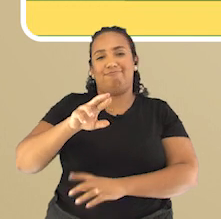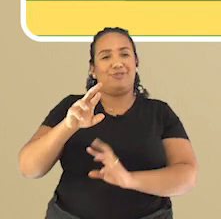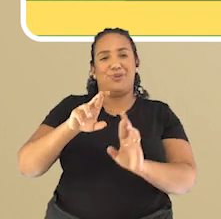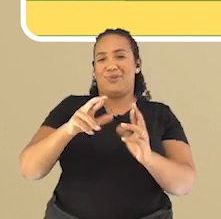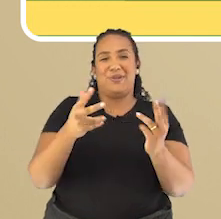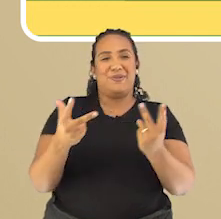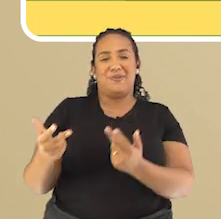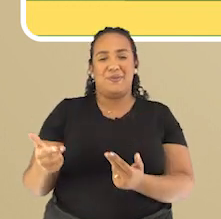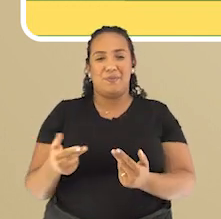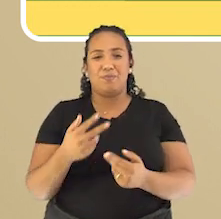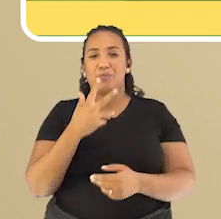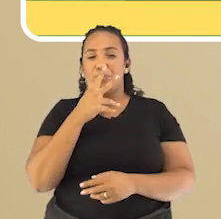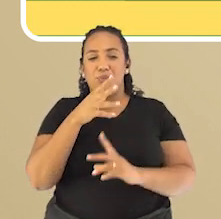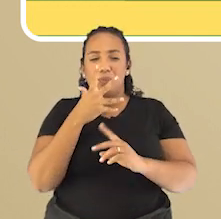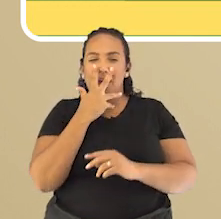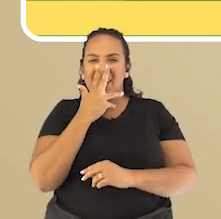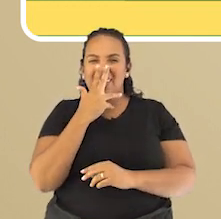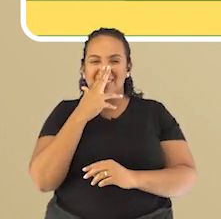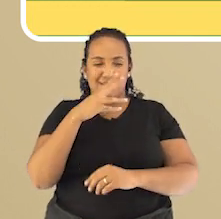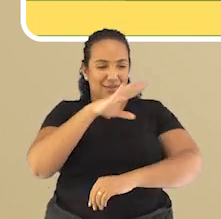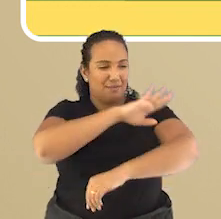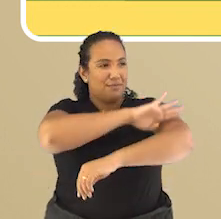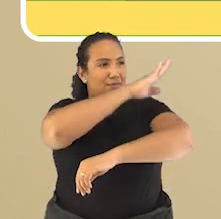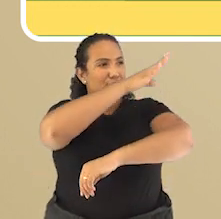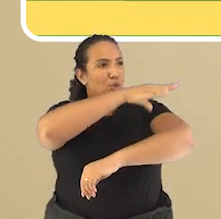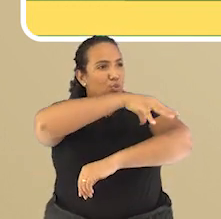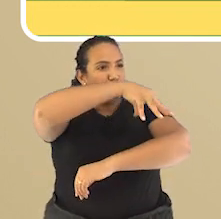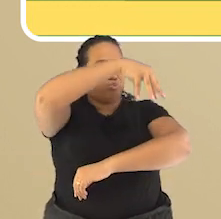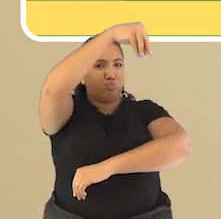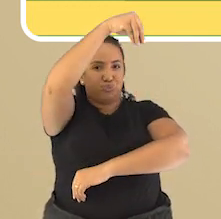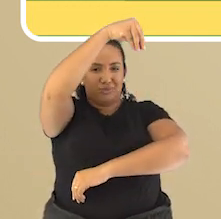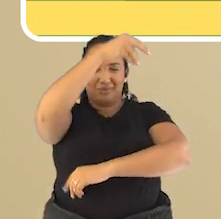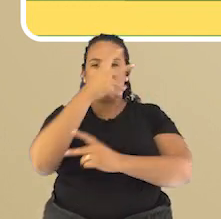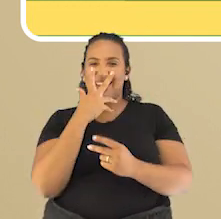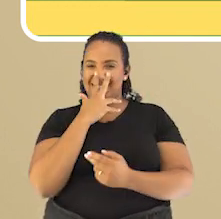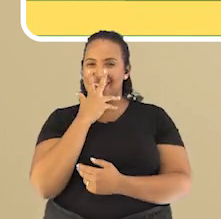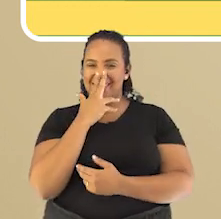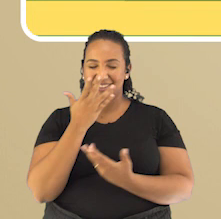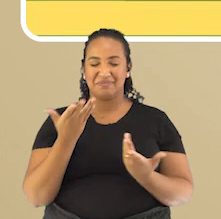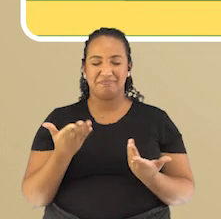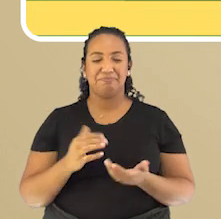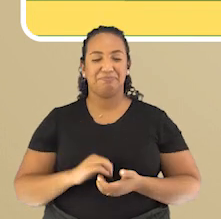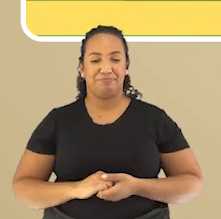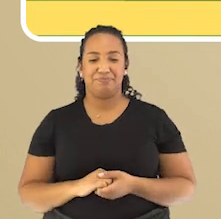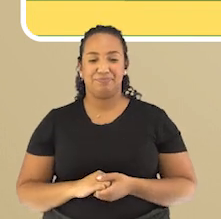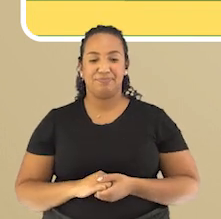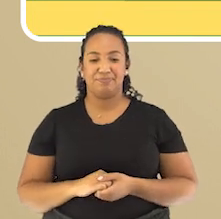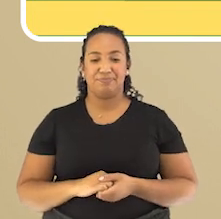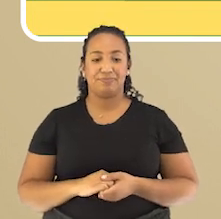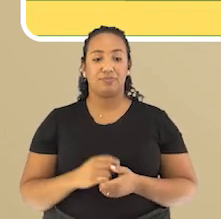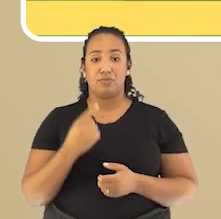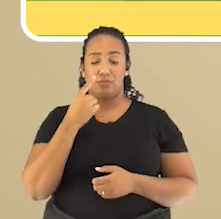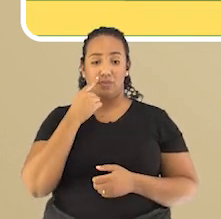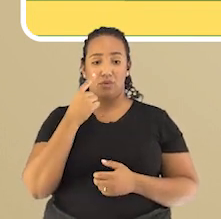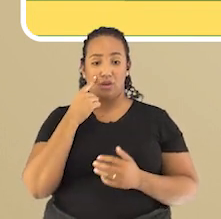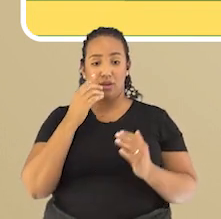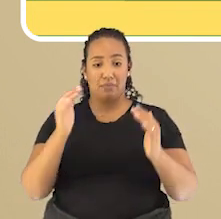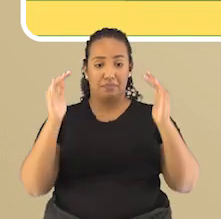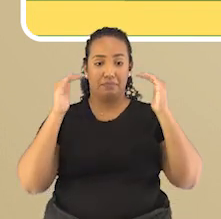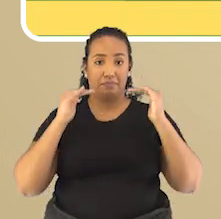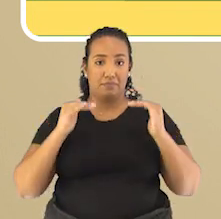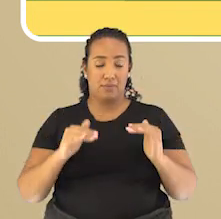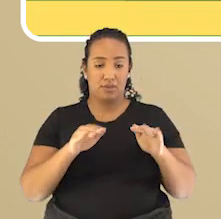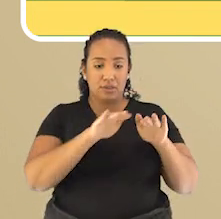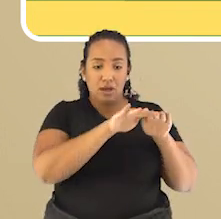no topo mais pontiagudo, né, mais afiado. Logo abaixo, temos a representação dos planaltos, com